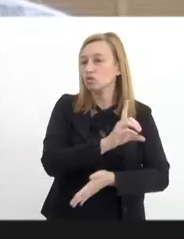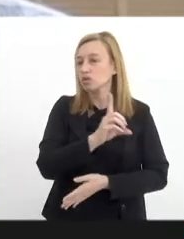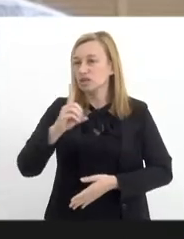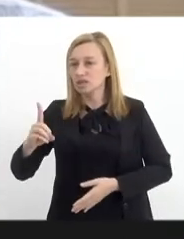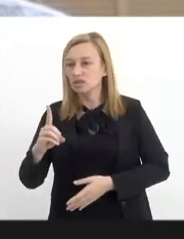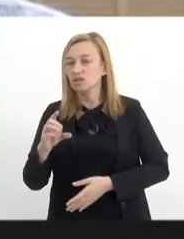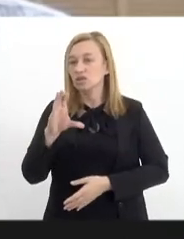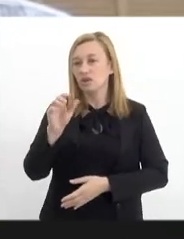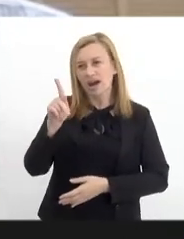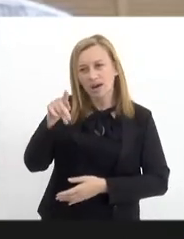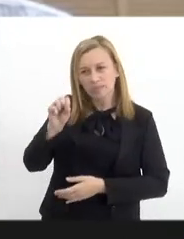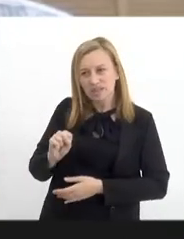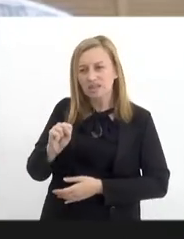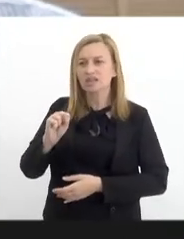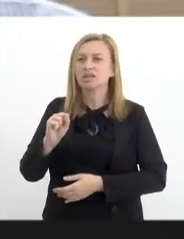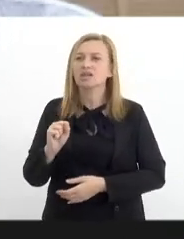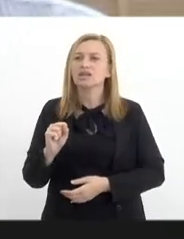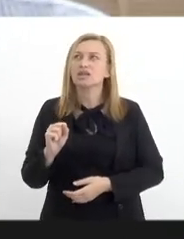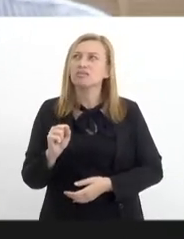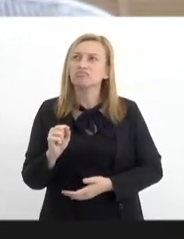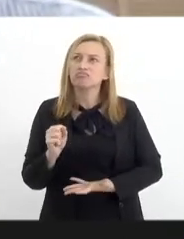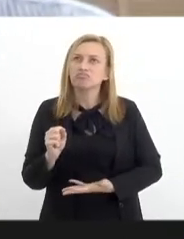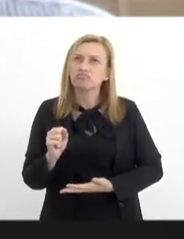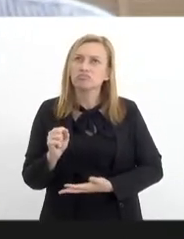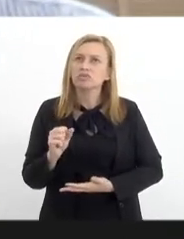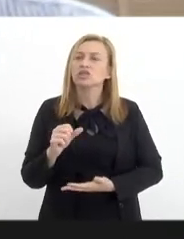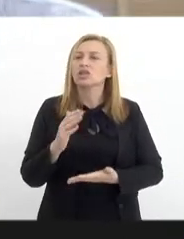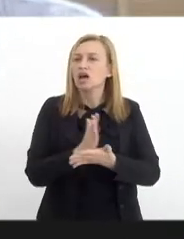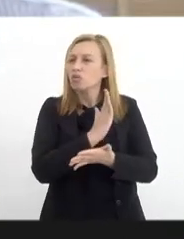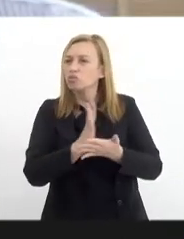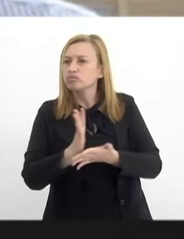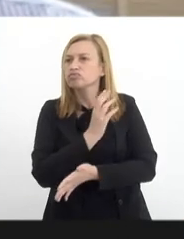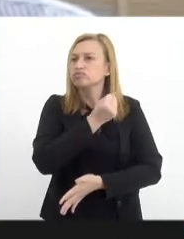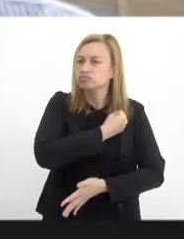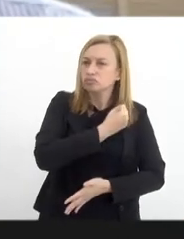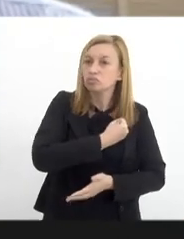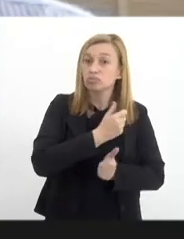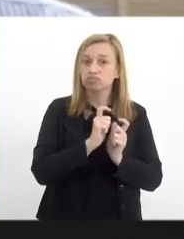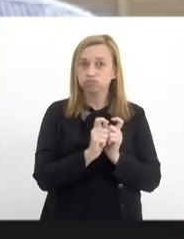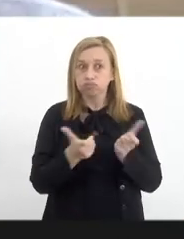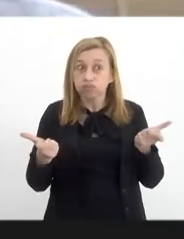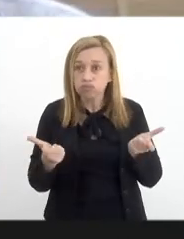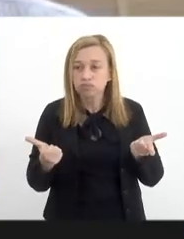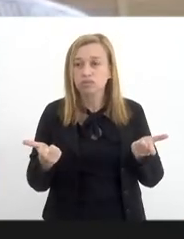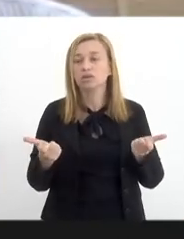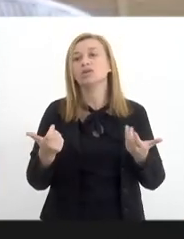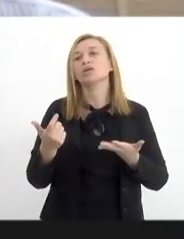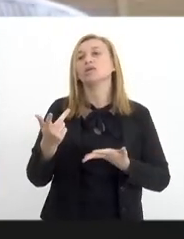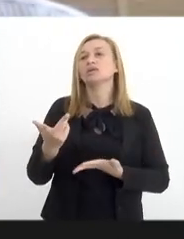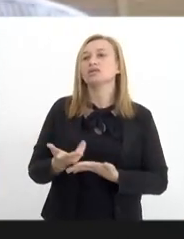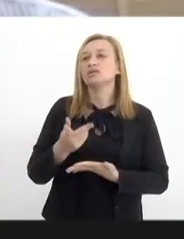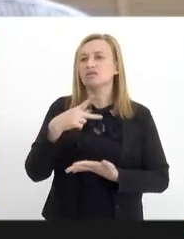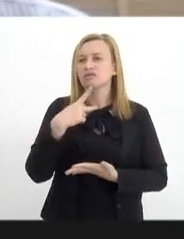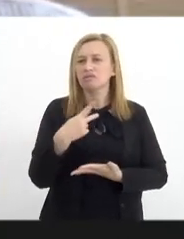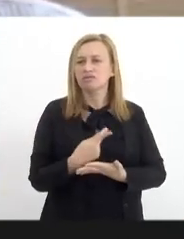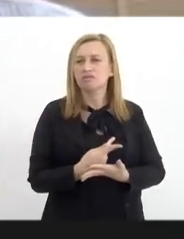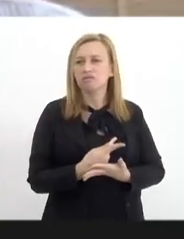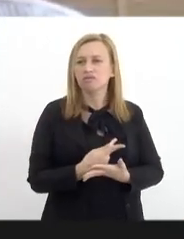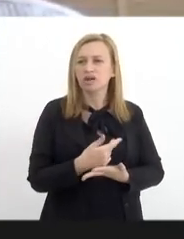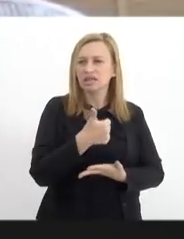a gente tem alguns números alarmantes, quando se fazia 10